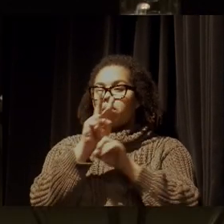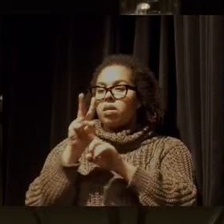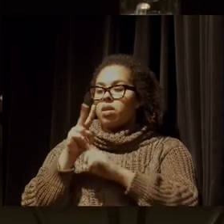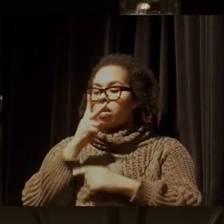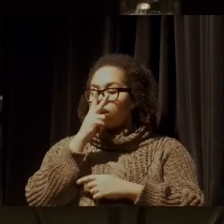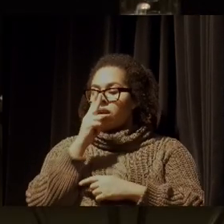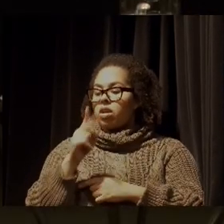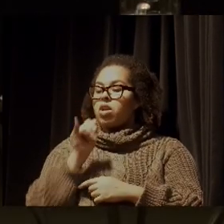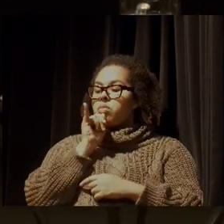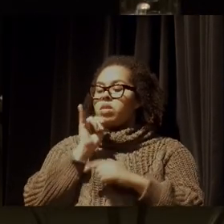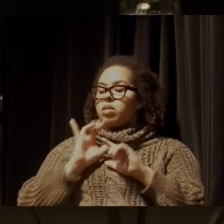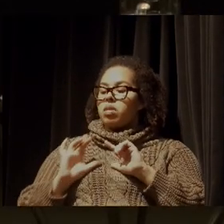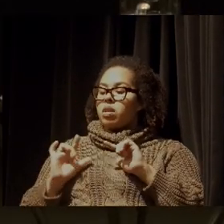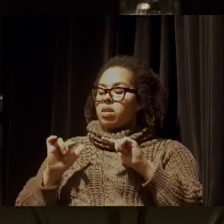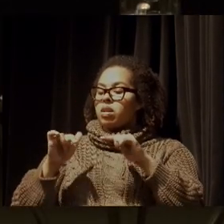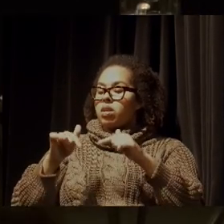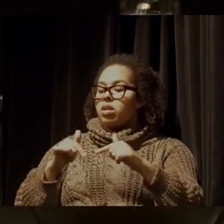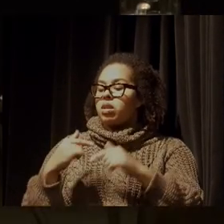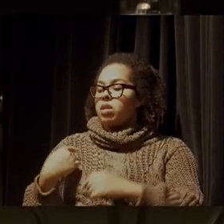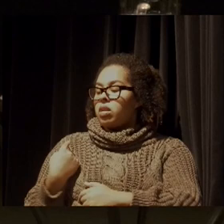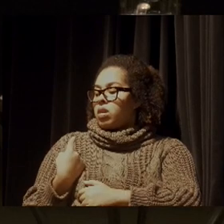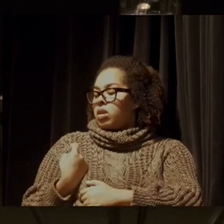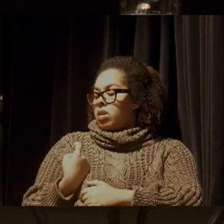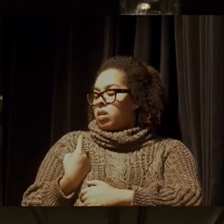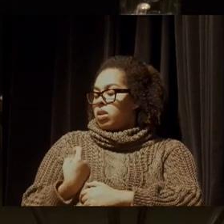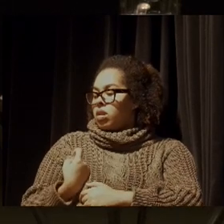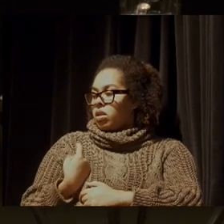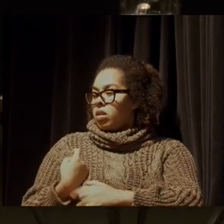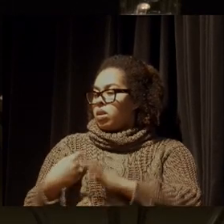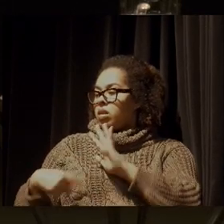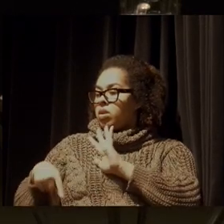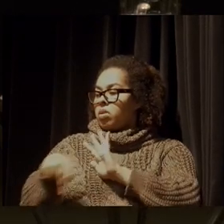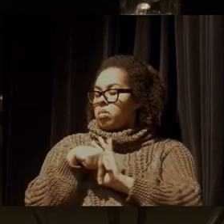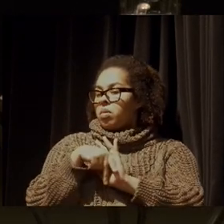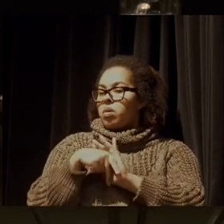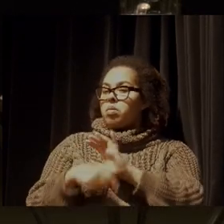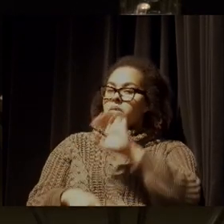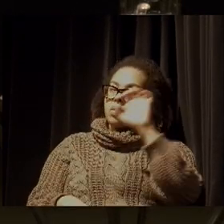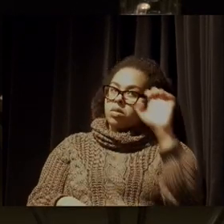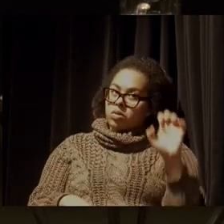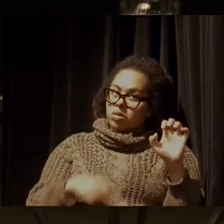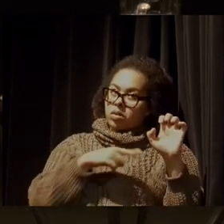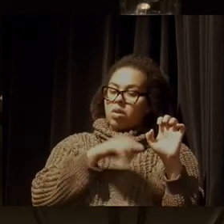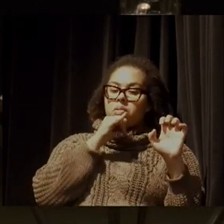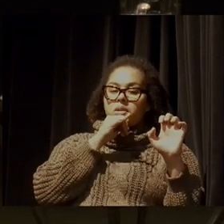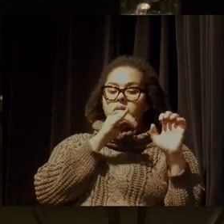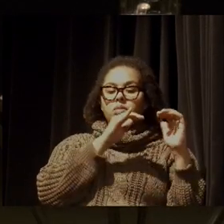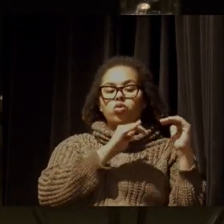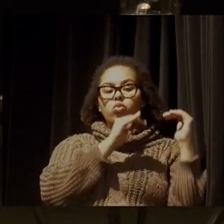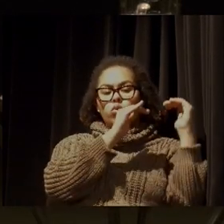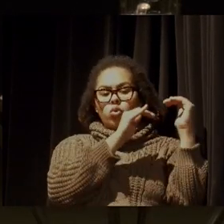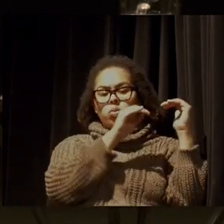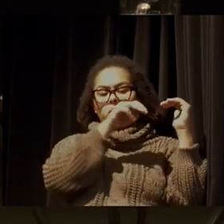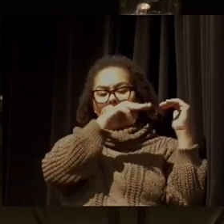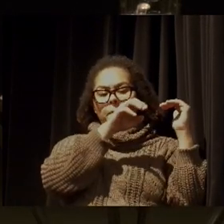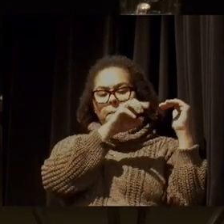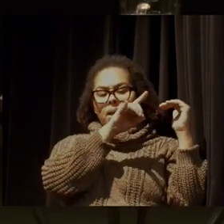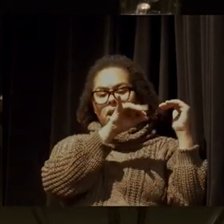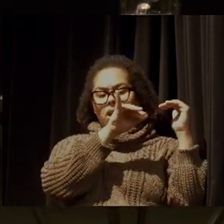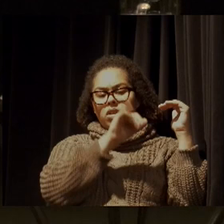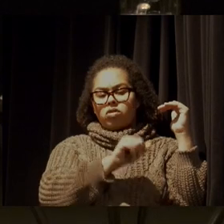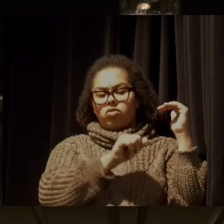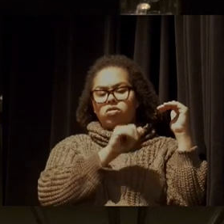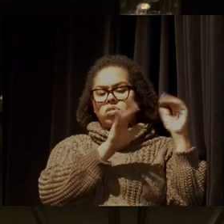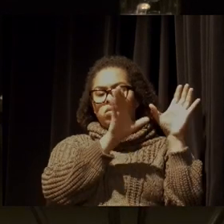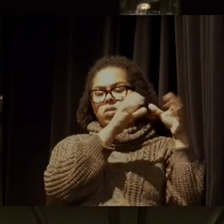atitudes individuais viraram uma marca de uma parte da esquerda, em geral, da classe média, enquanto que as atitudes coletivas,